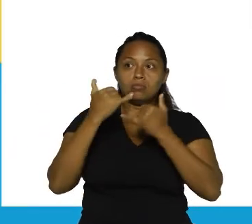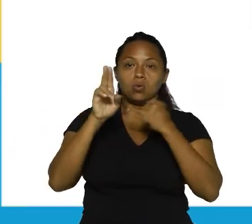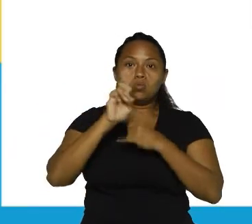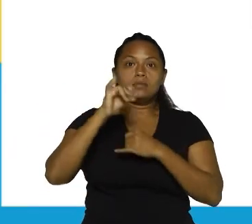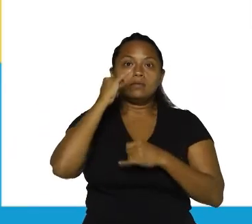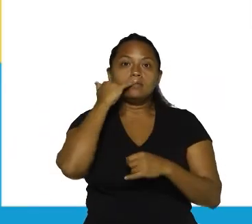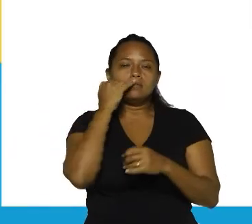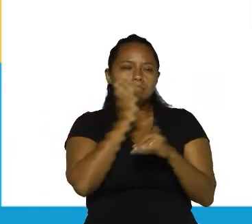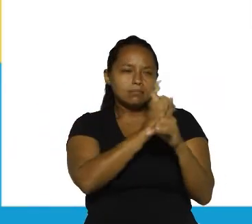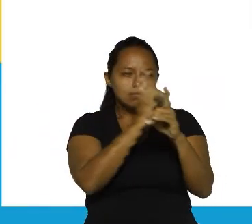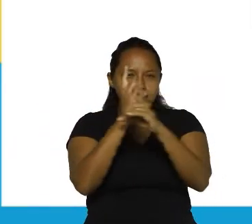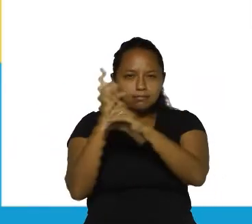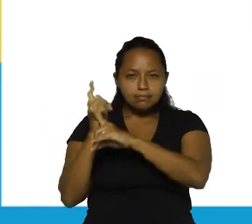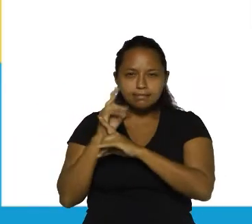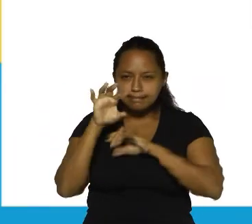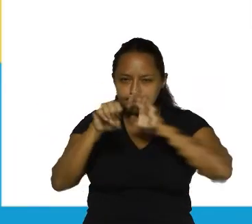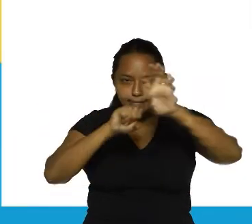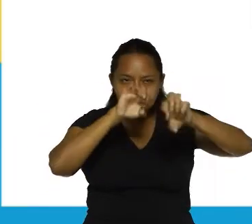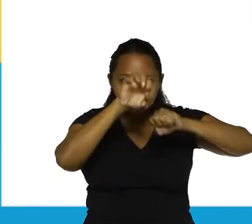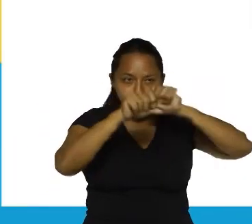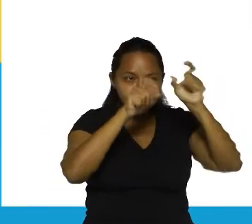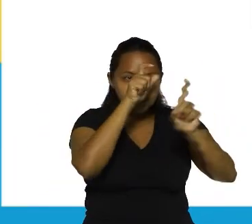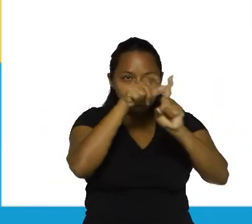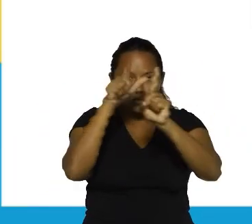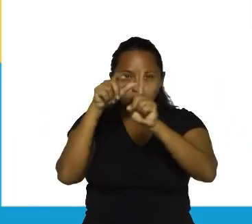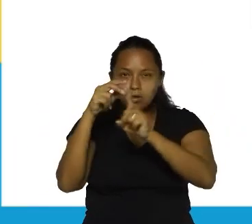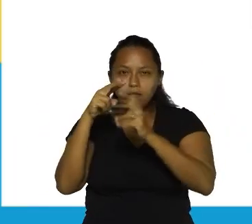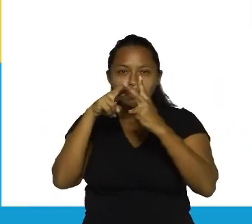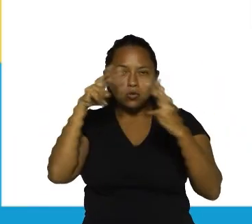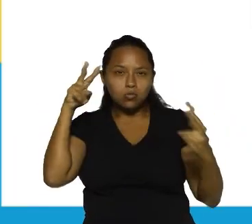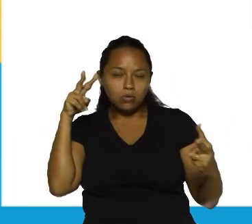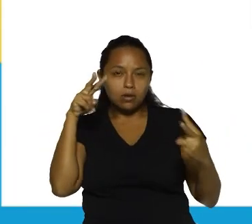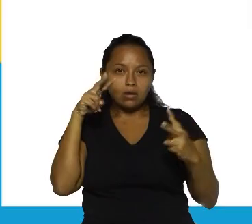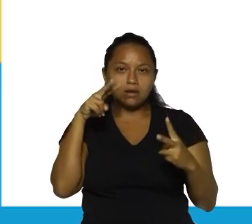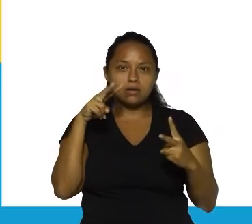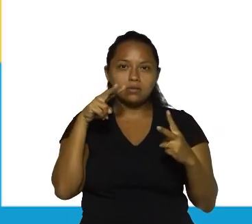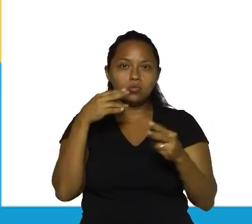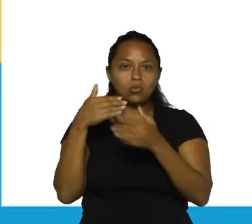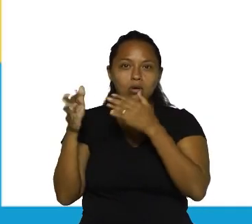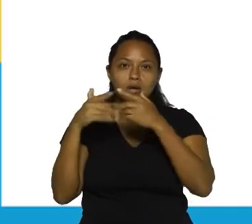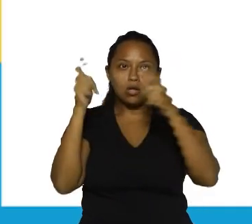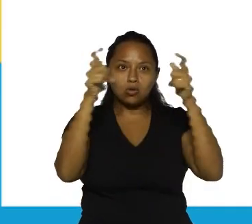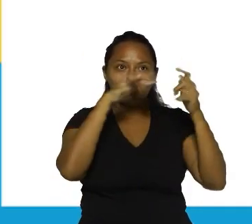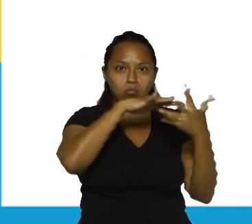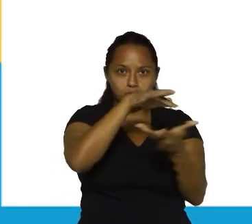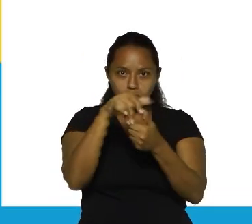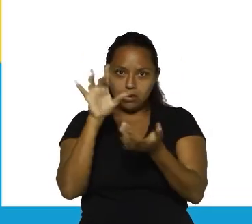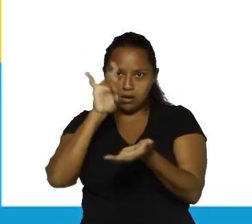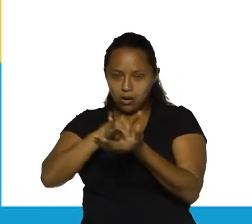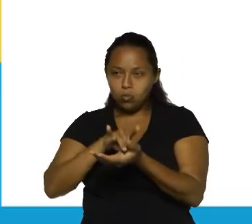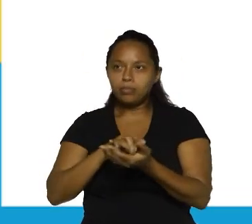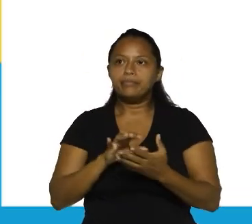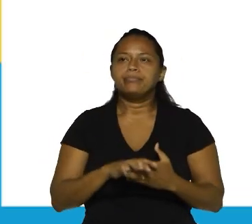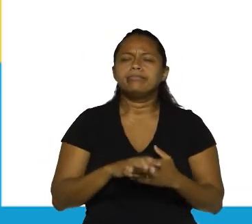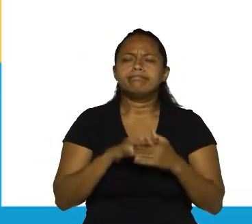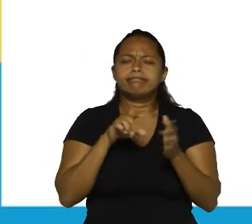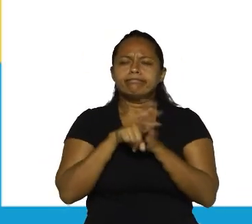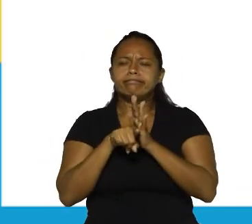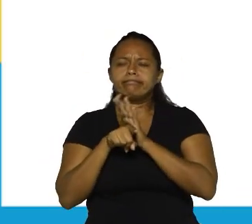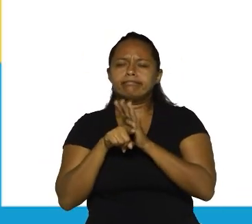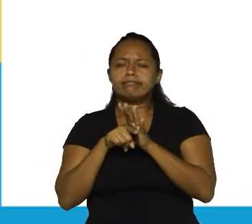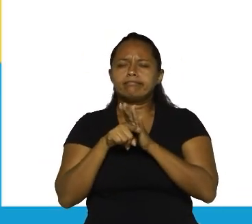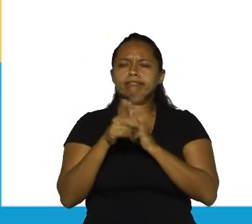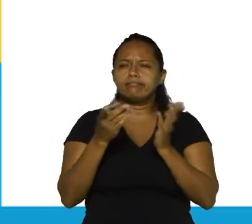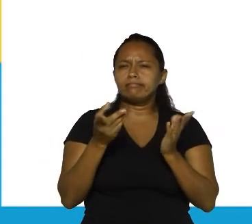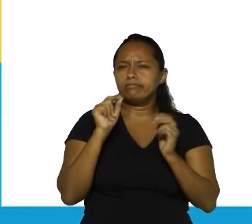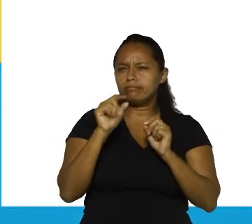celulares para descobrir e capturar personagens virtuais de Pokémon em vários lugares do mundo real. Classifica-se o trecho como um período